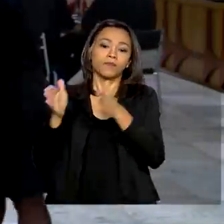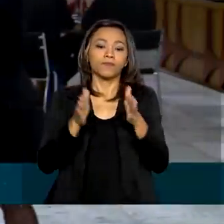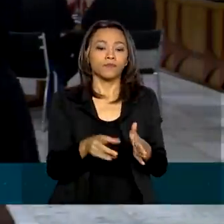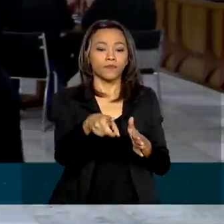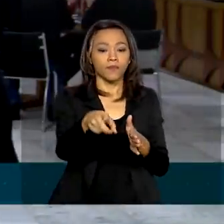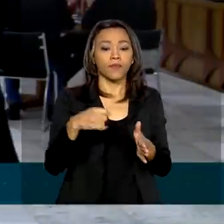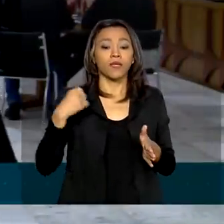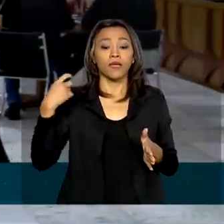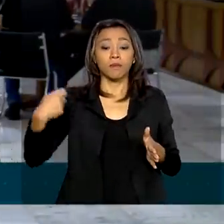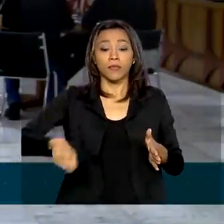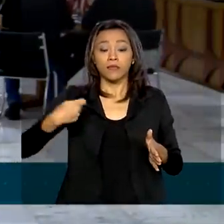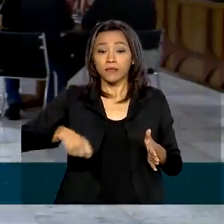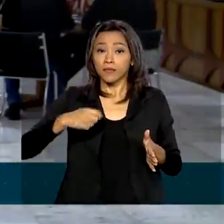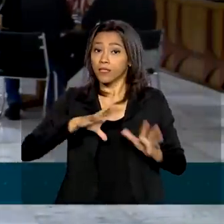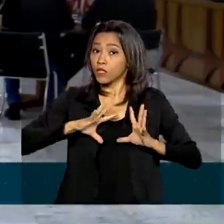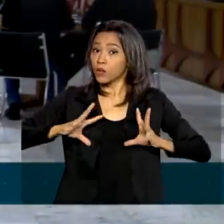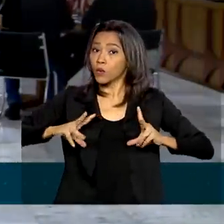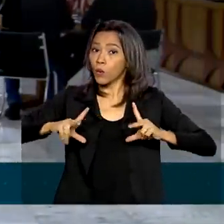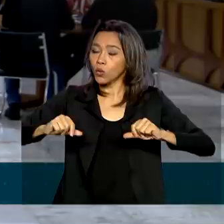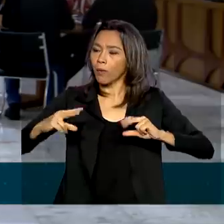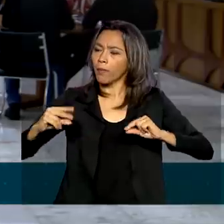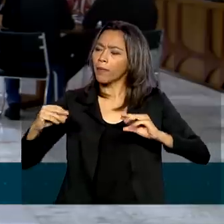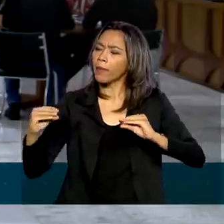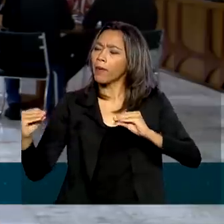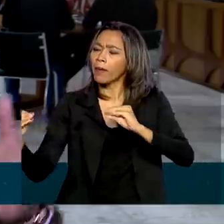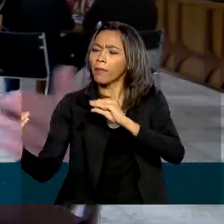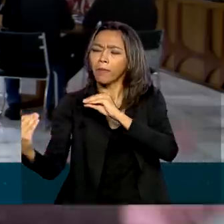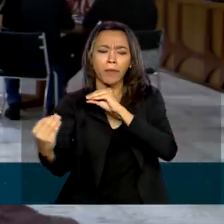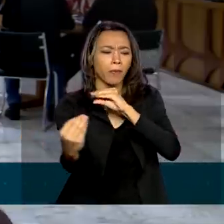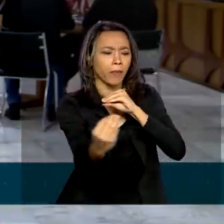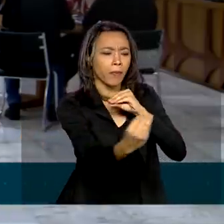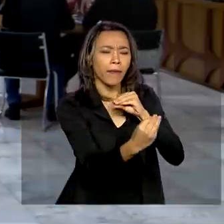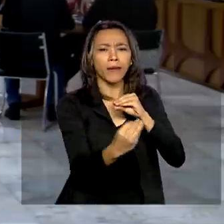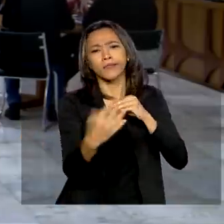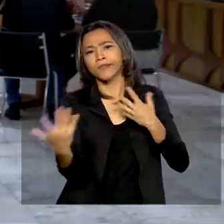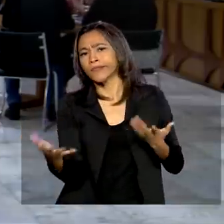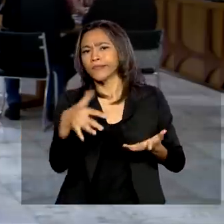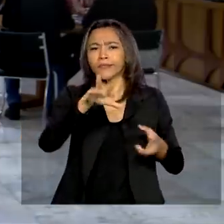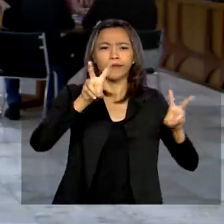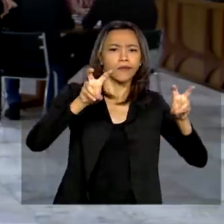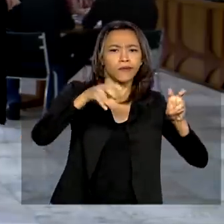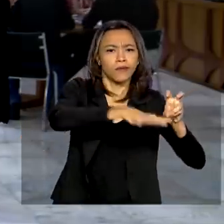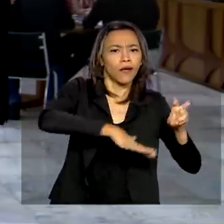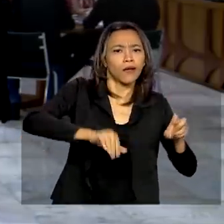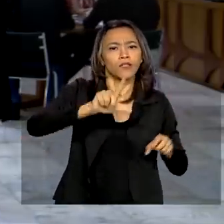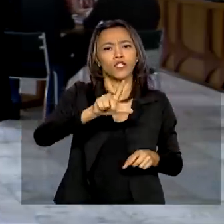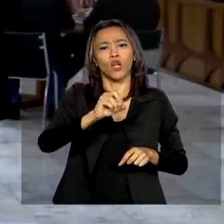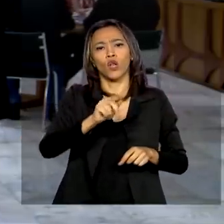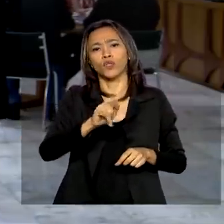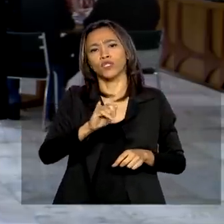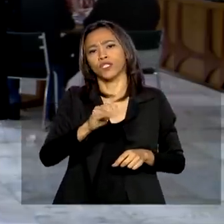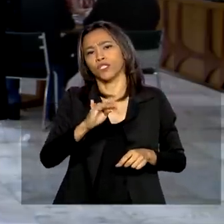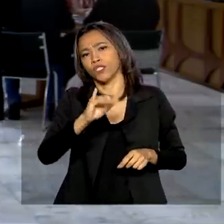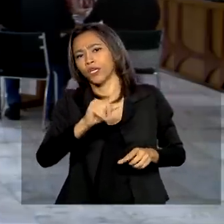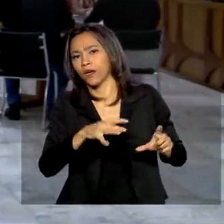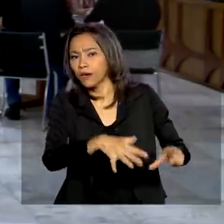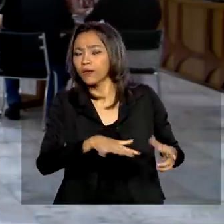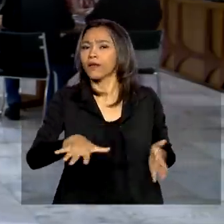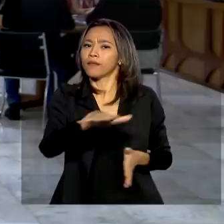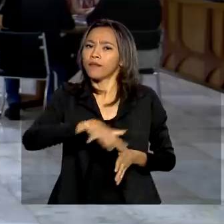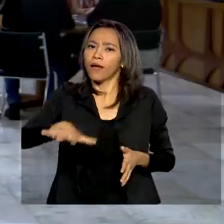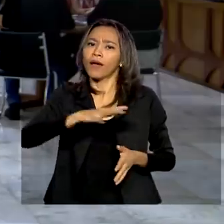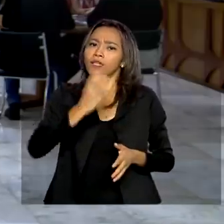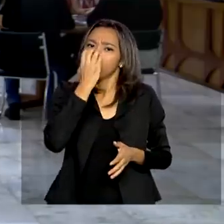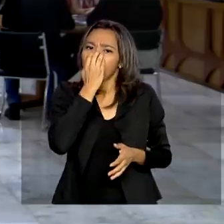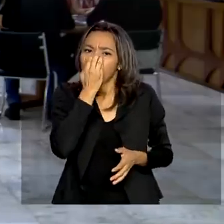todos se falem para ter respostas, seja na área logística de deslocamento de material, respiradores, máscara,